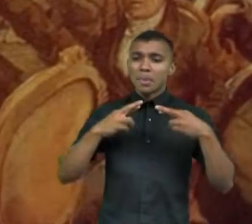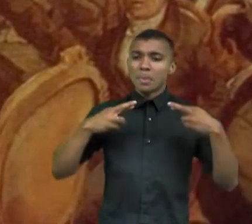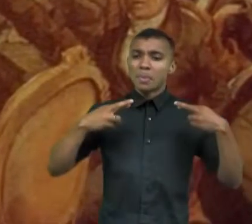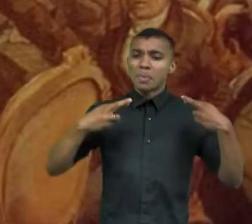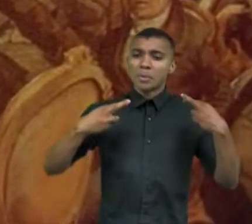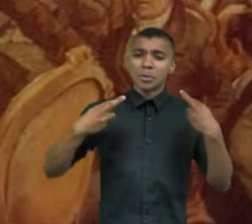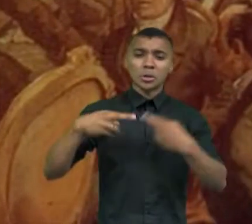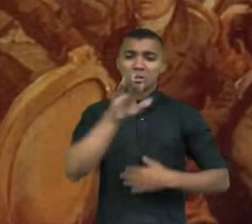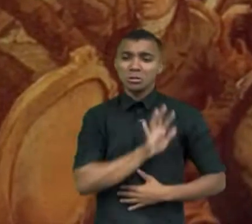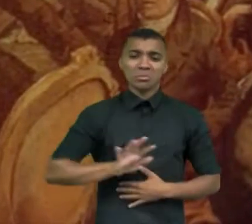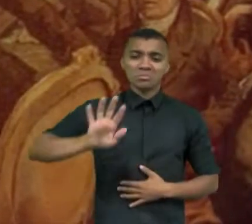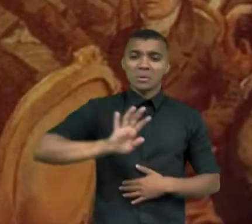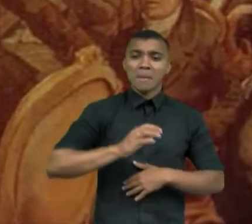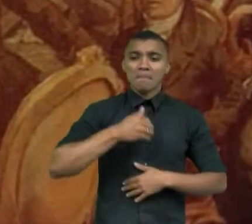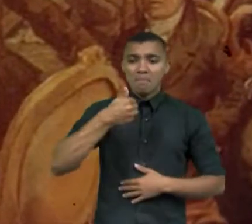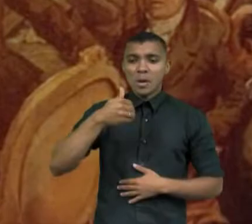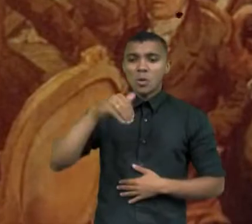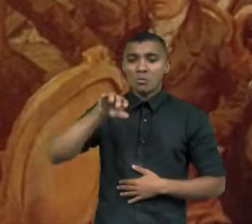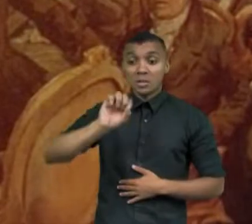1824.